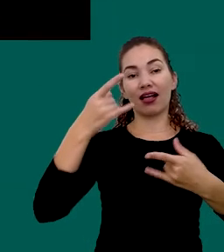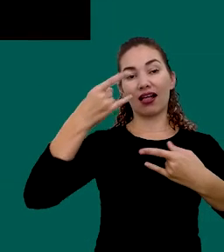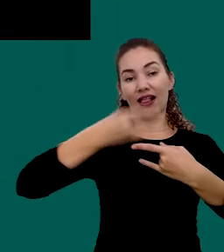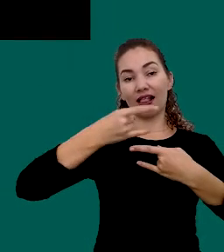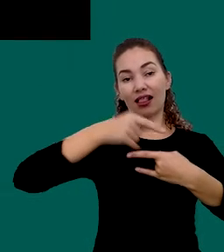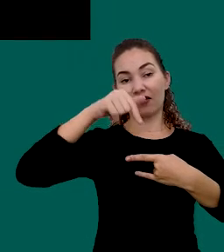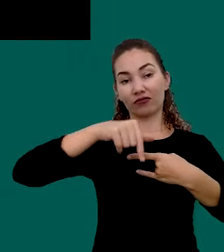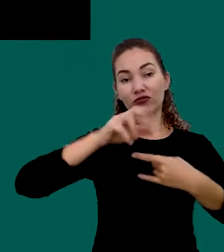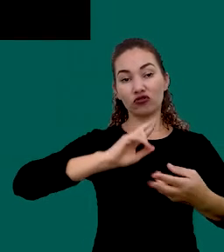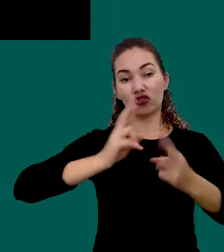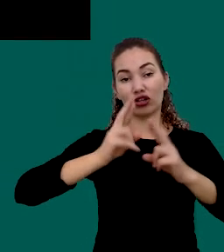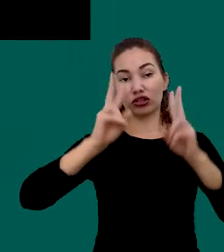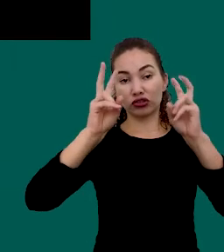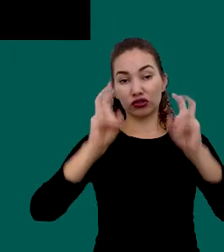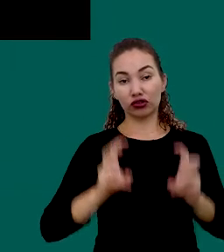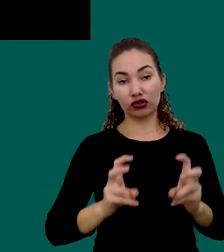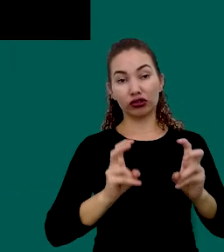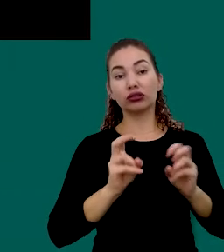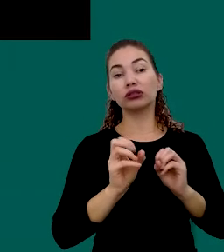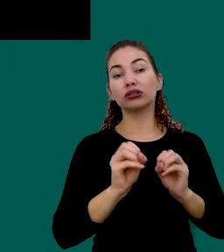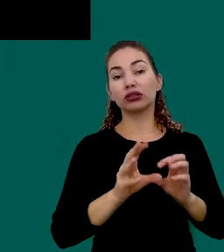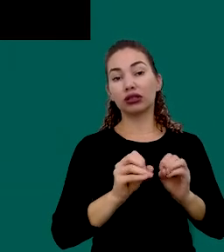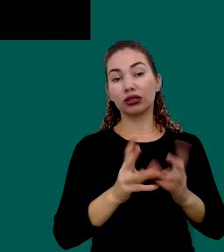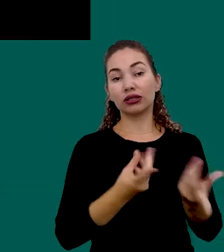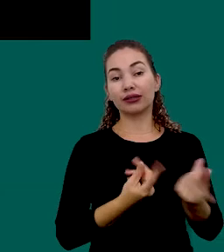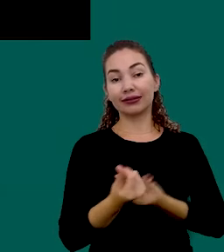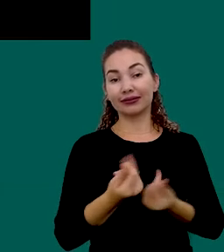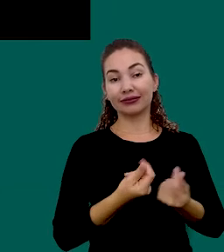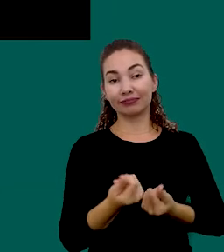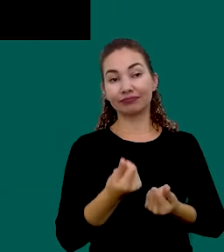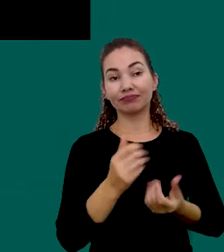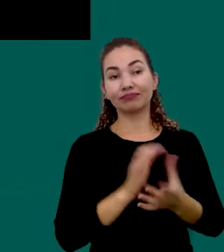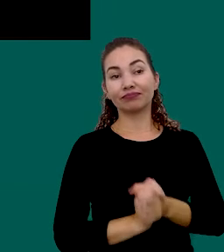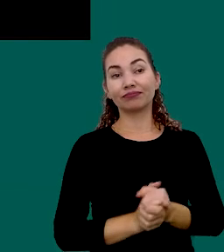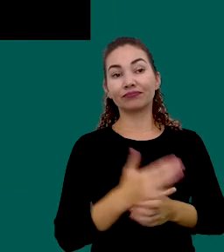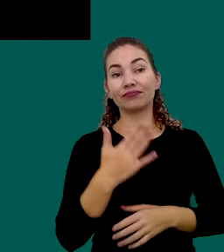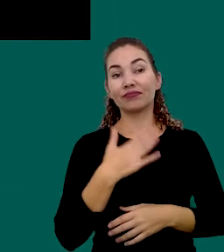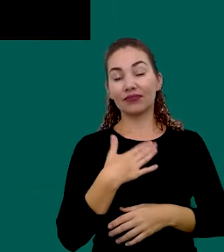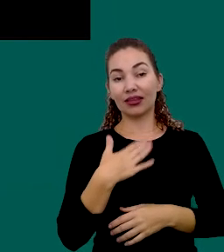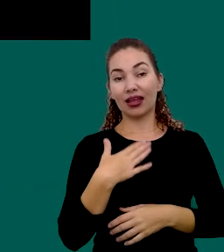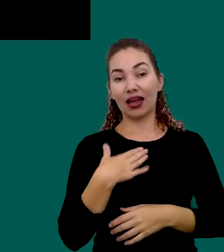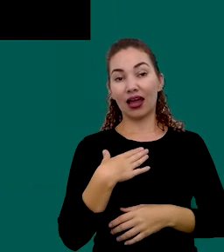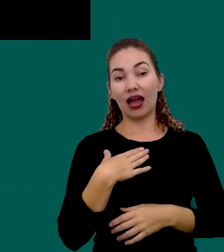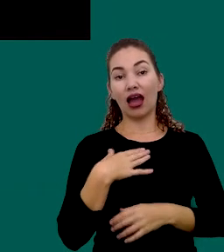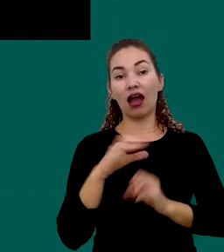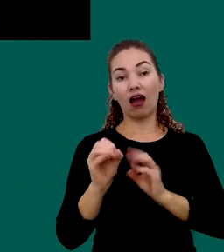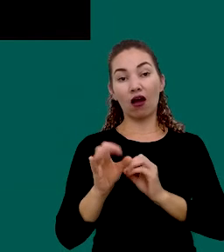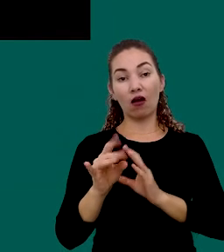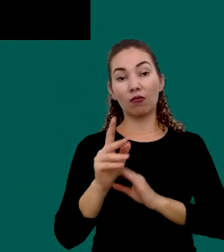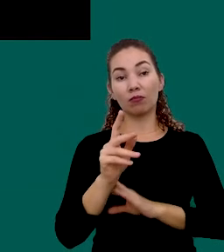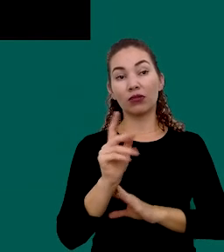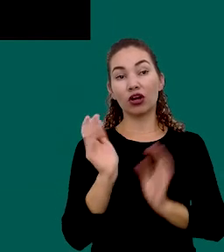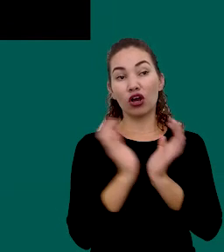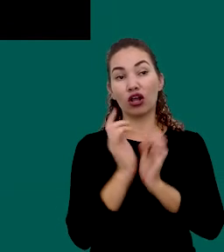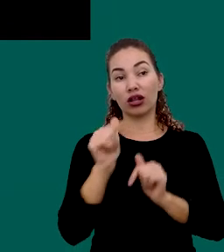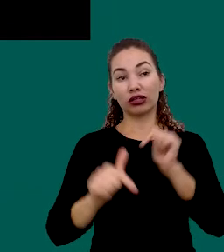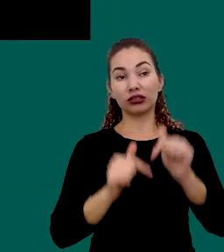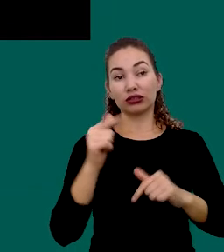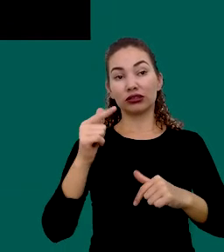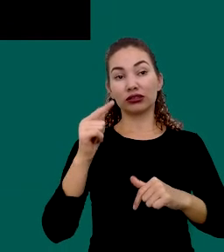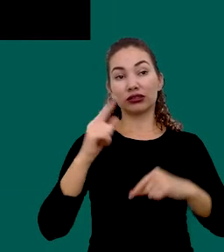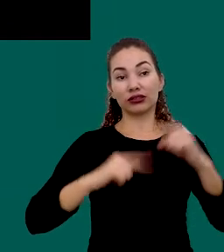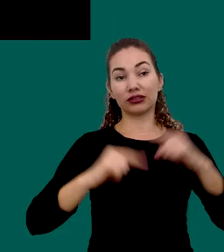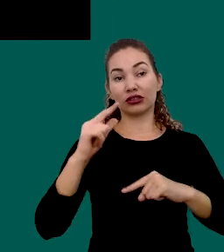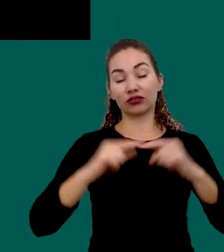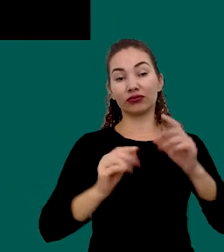Relacionada Ao tema Educação Financeira Minha orientanda Também E colega De trabalho Nas atividades